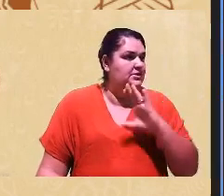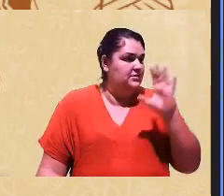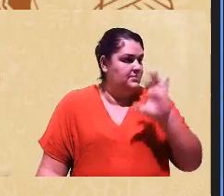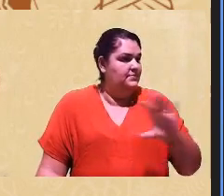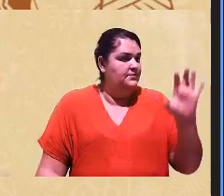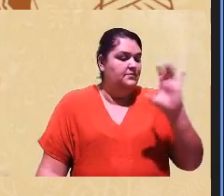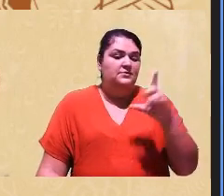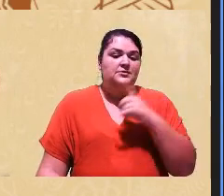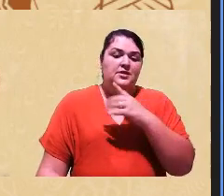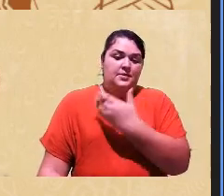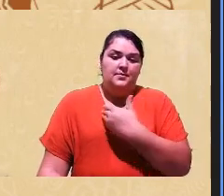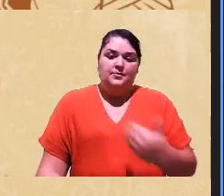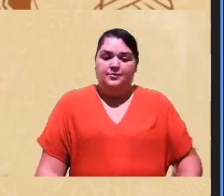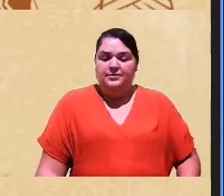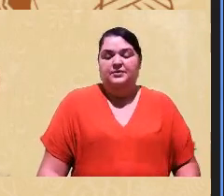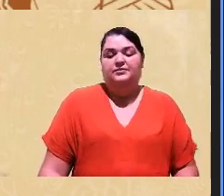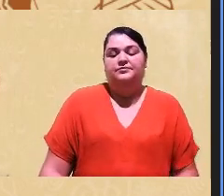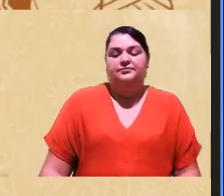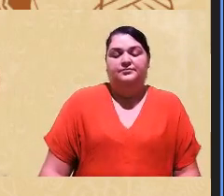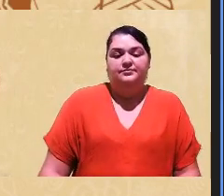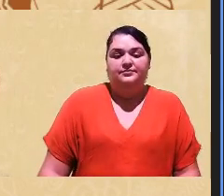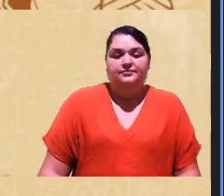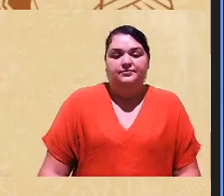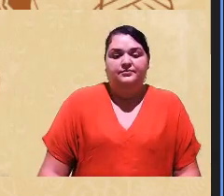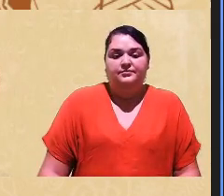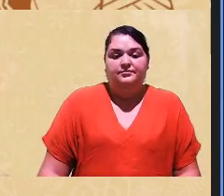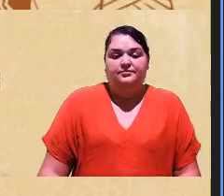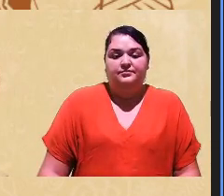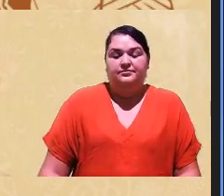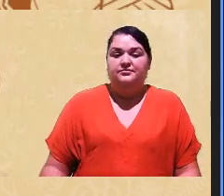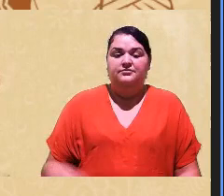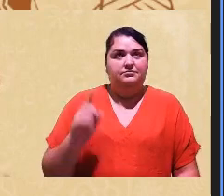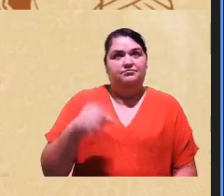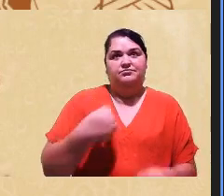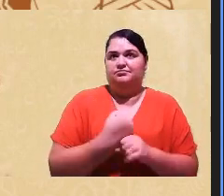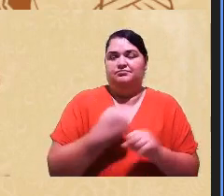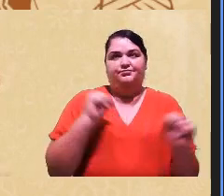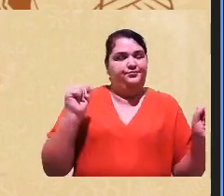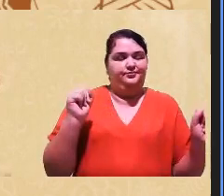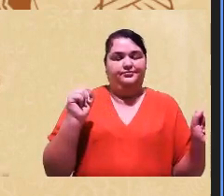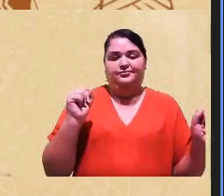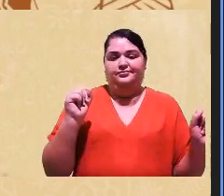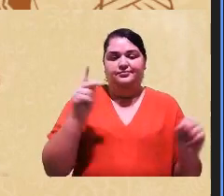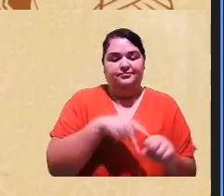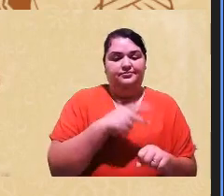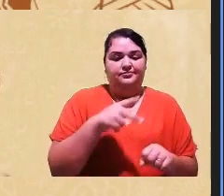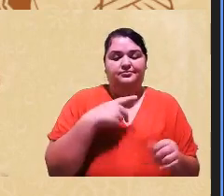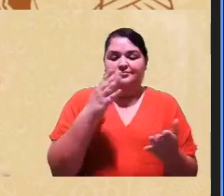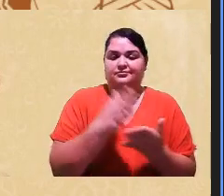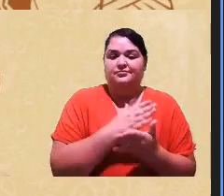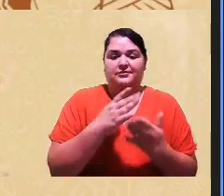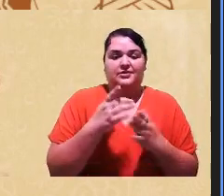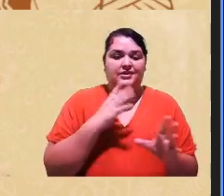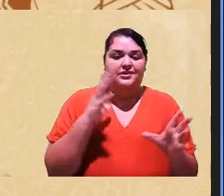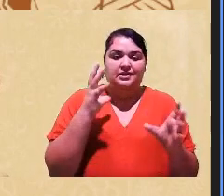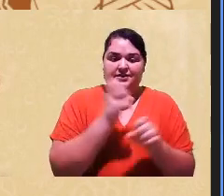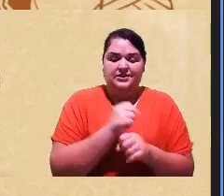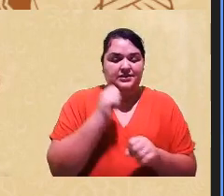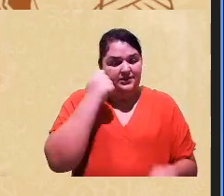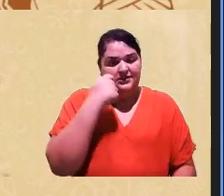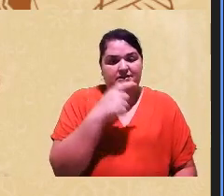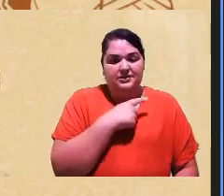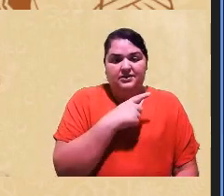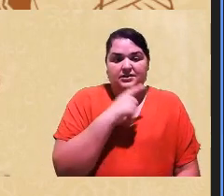públicas isso é um escândalo né um país de maioria negras que nós temos sete reitores ou seja